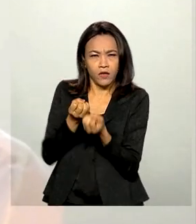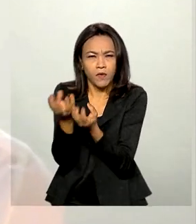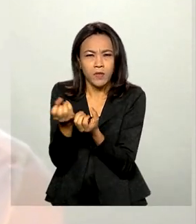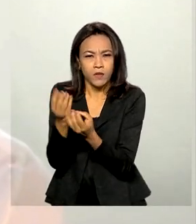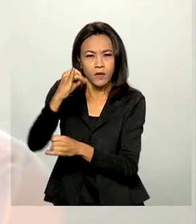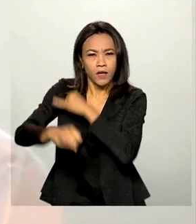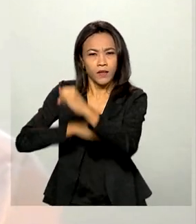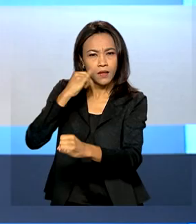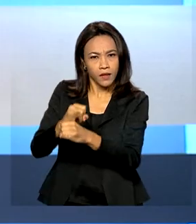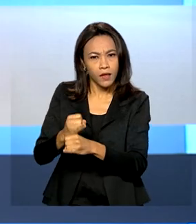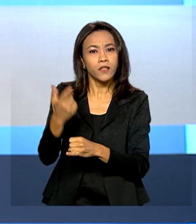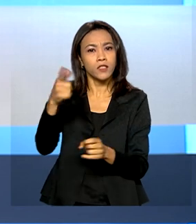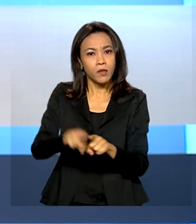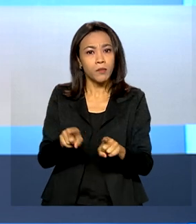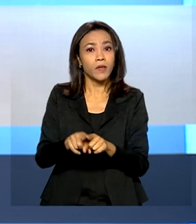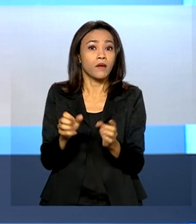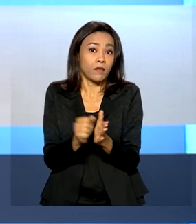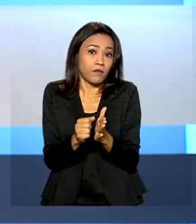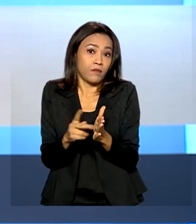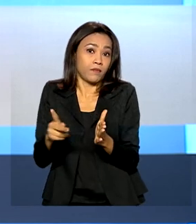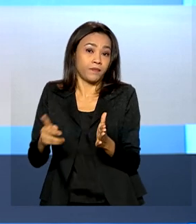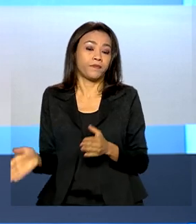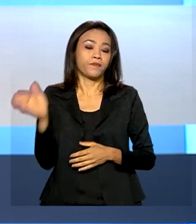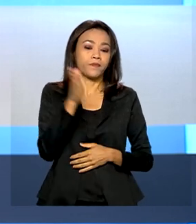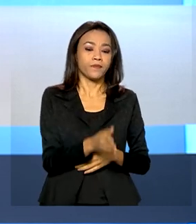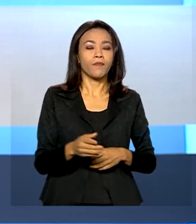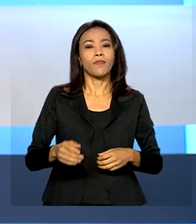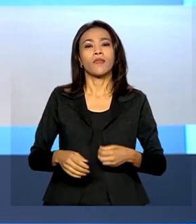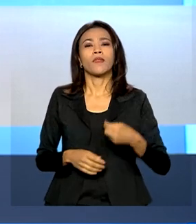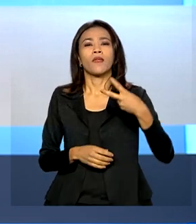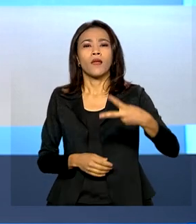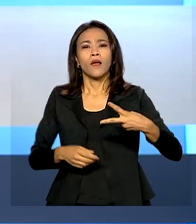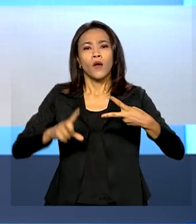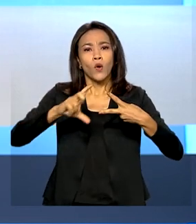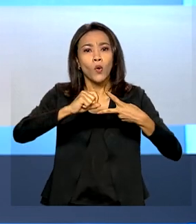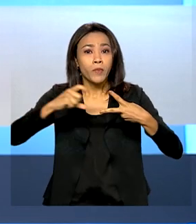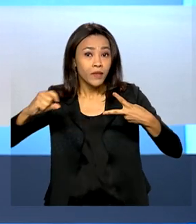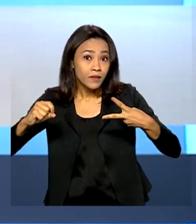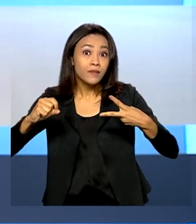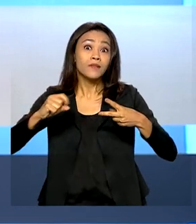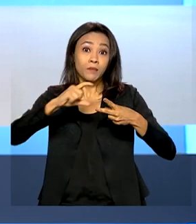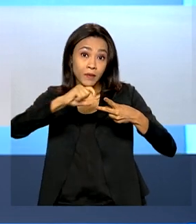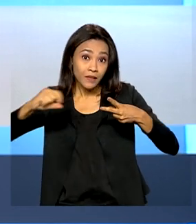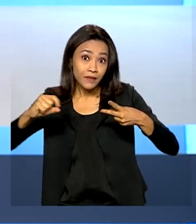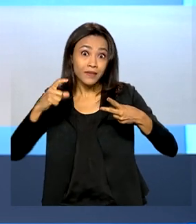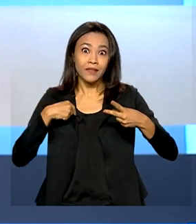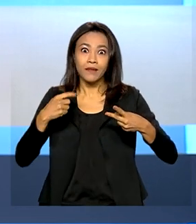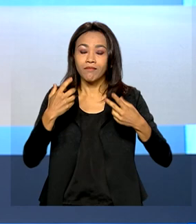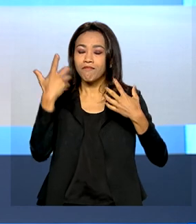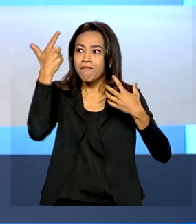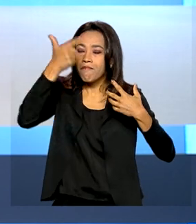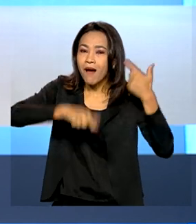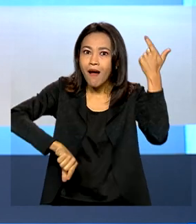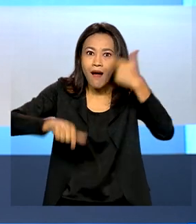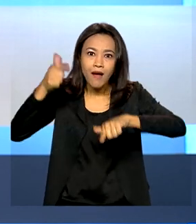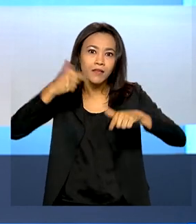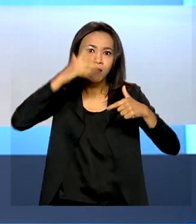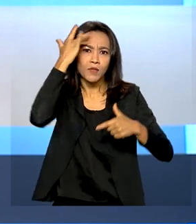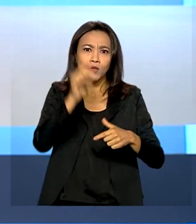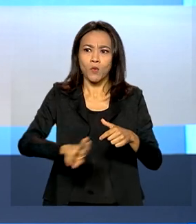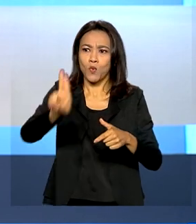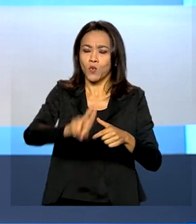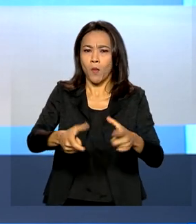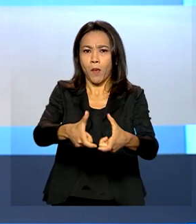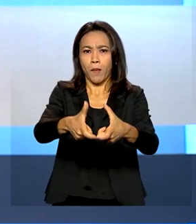licenciamento de software. O Pix tem ampliado as opções de uso e atraído cada vez mais usuários.